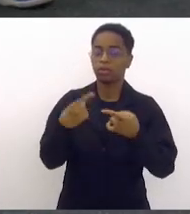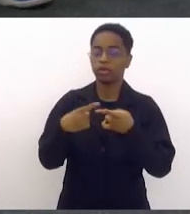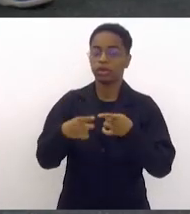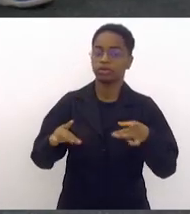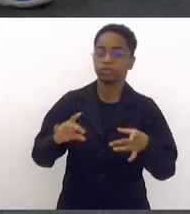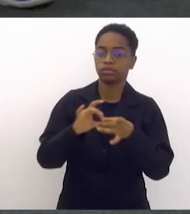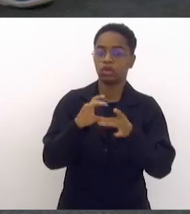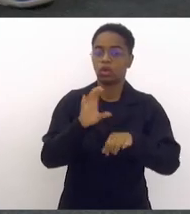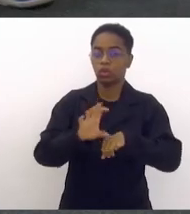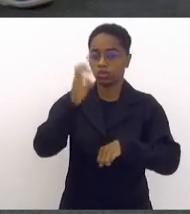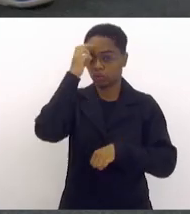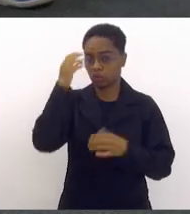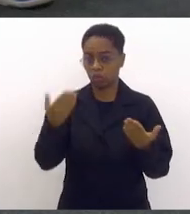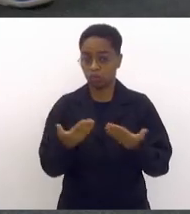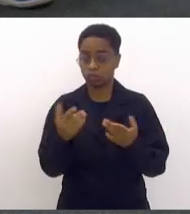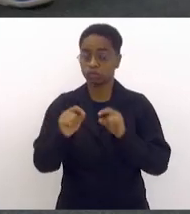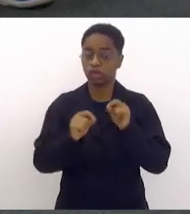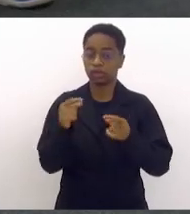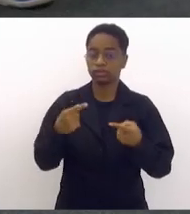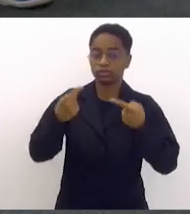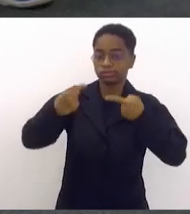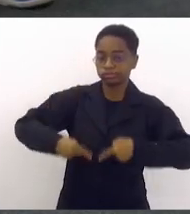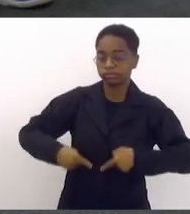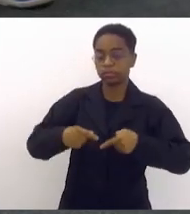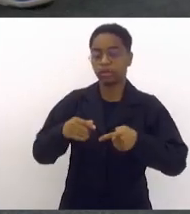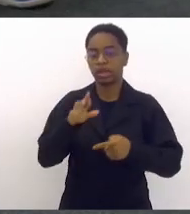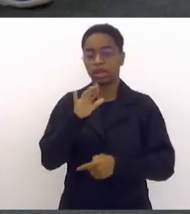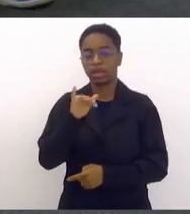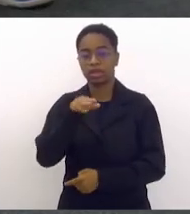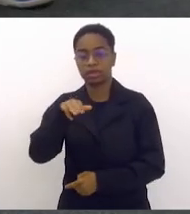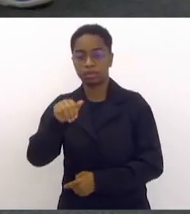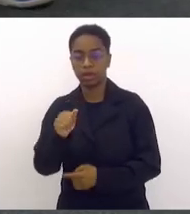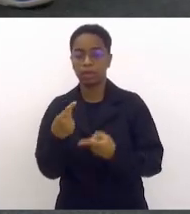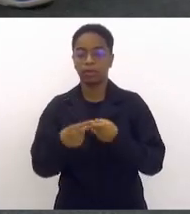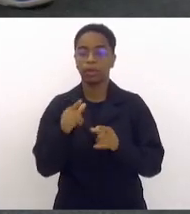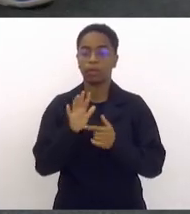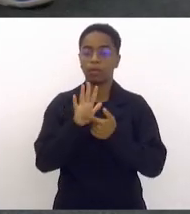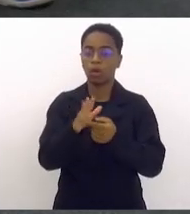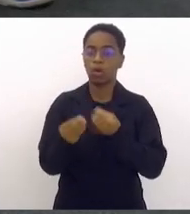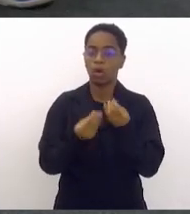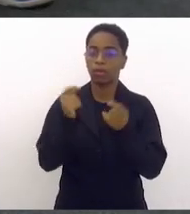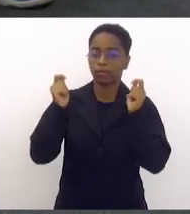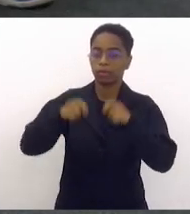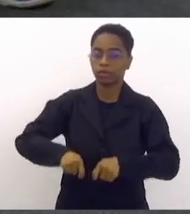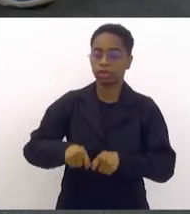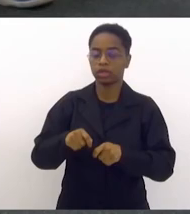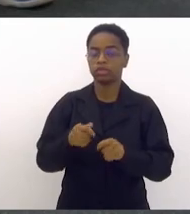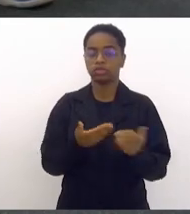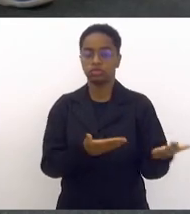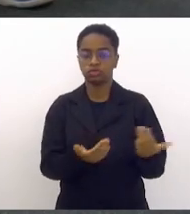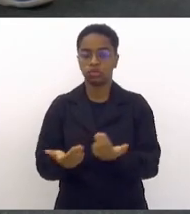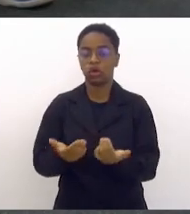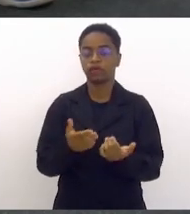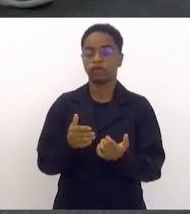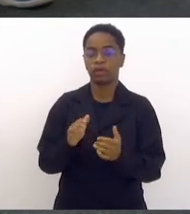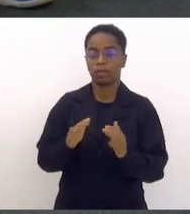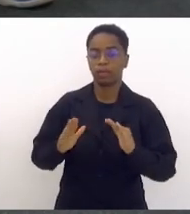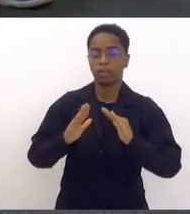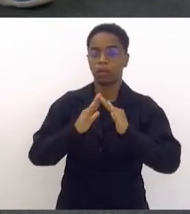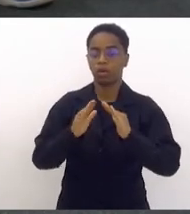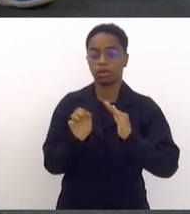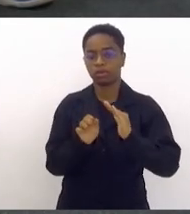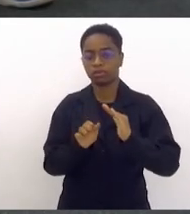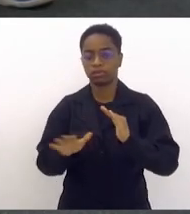hoje, que é as batalhas de rima que demonstram a potência da juventude periférica. A Batalha do Real é